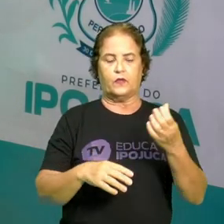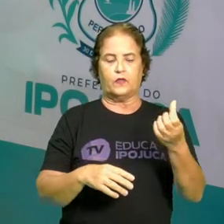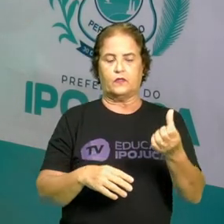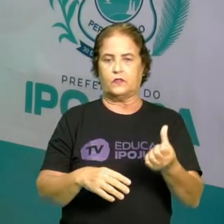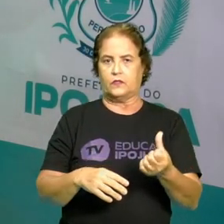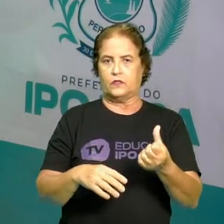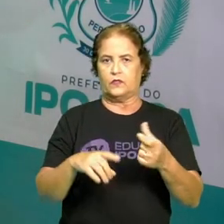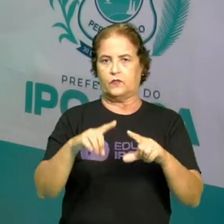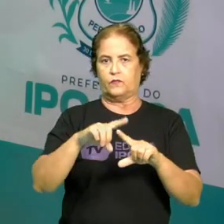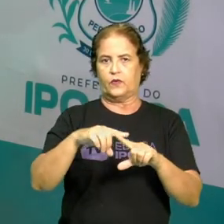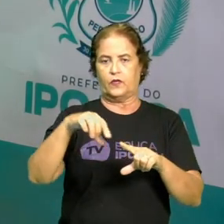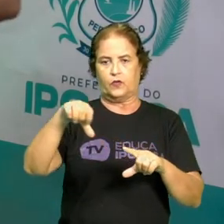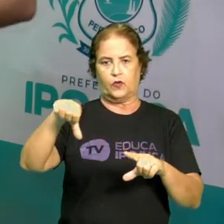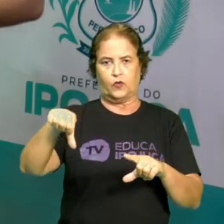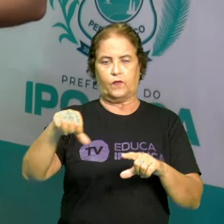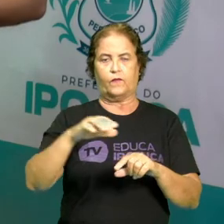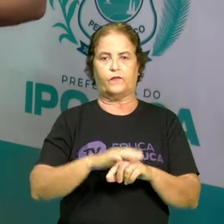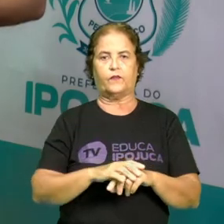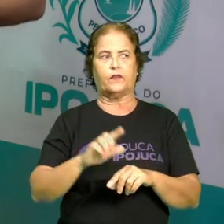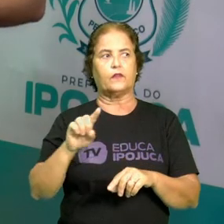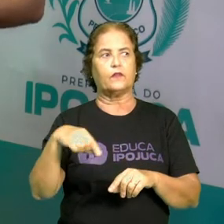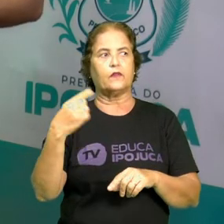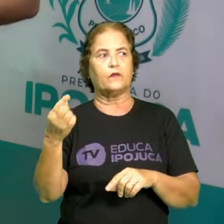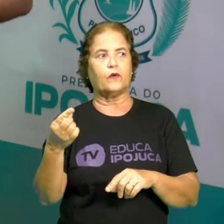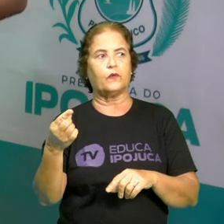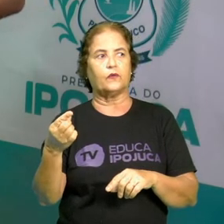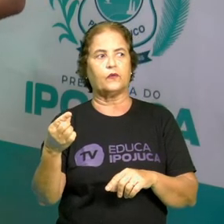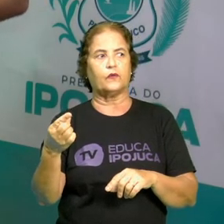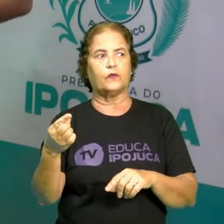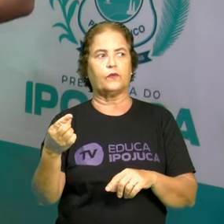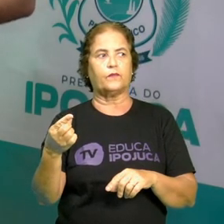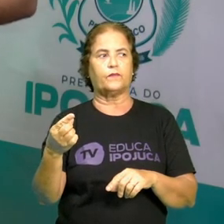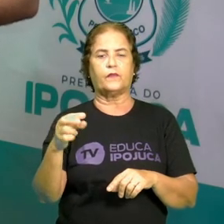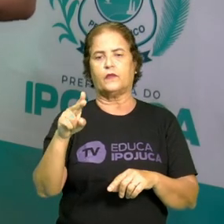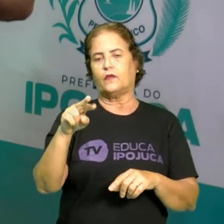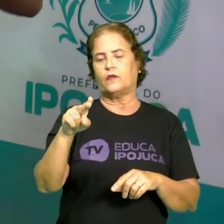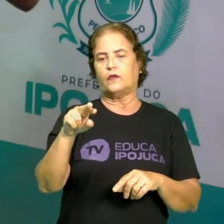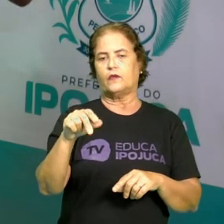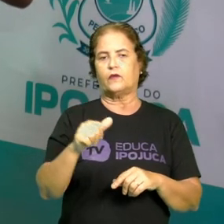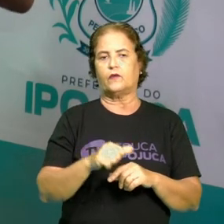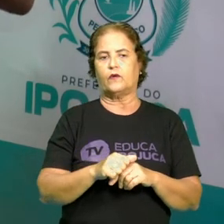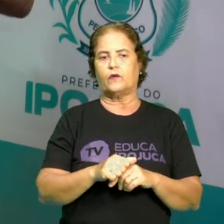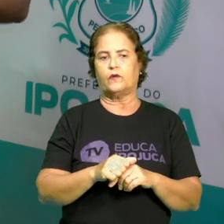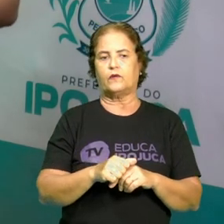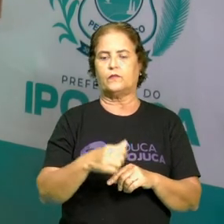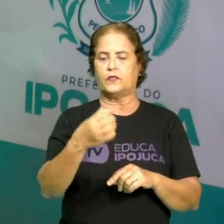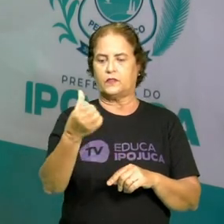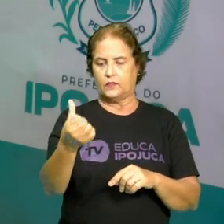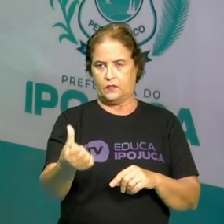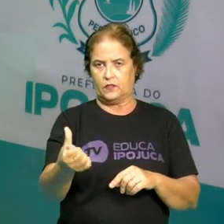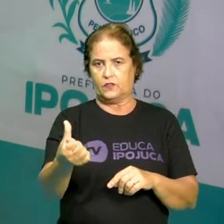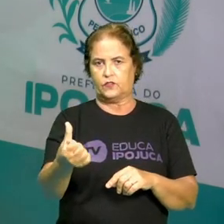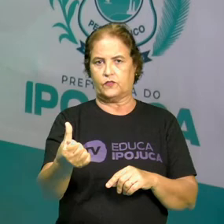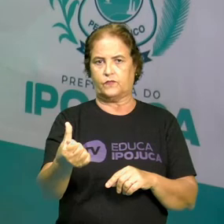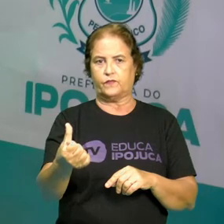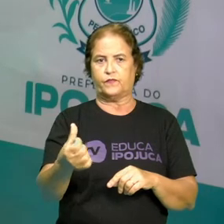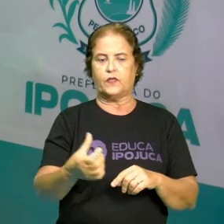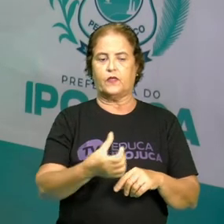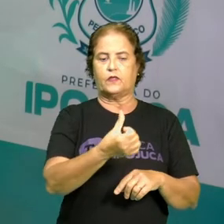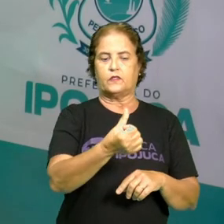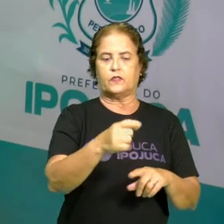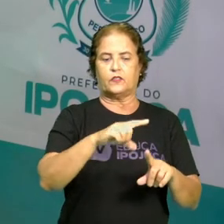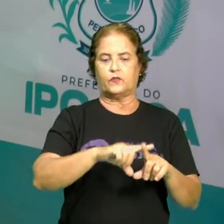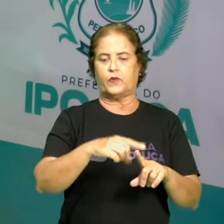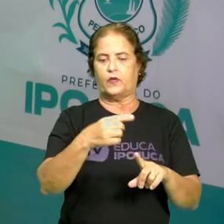mais 9. E aqui eu tenho de novo a mesma peça, né? Então, temos mais 6. Então, 6 mais